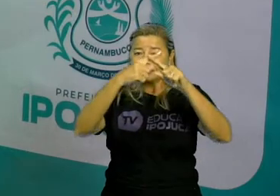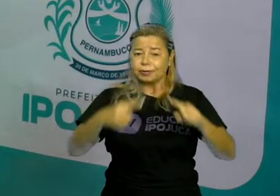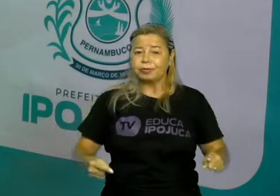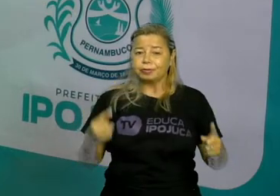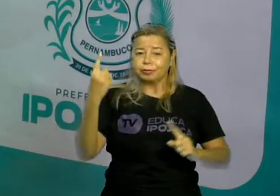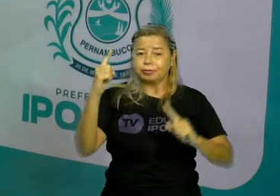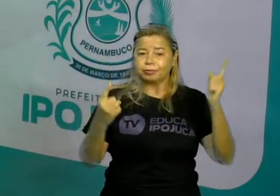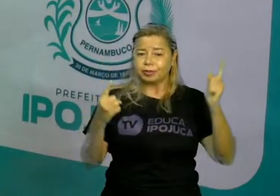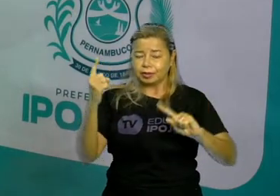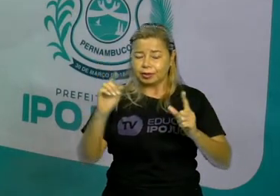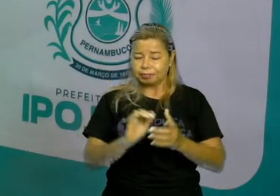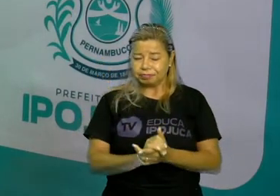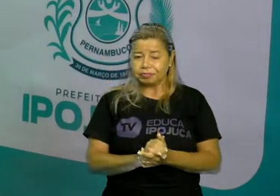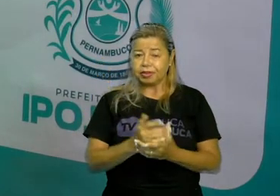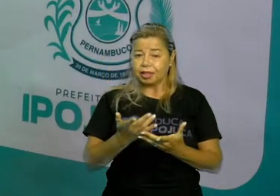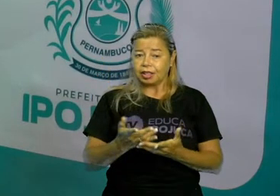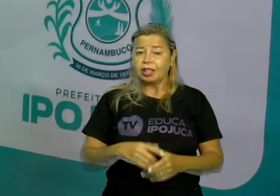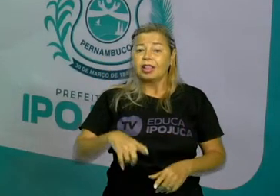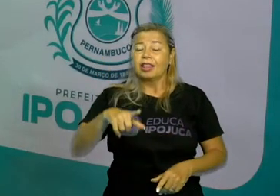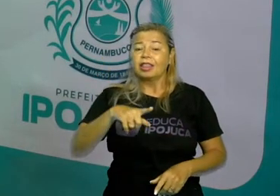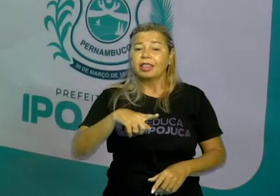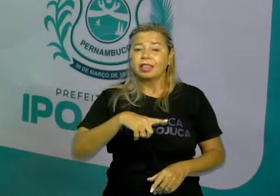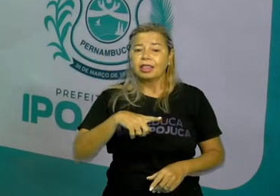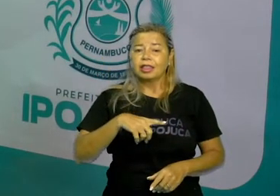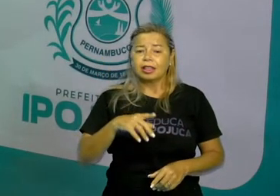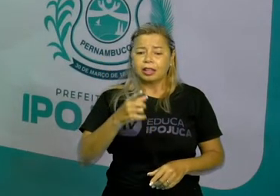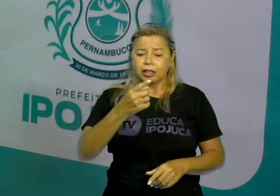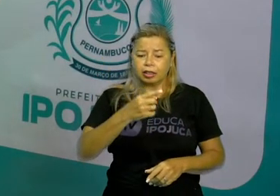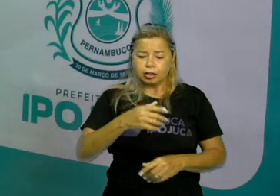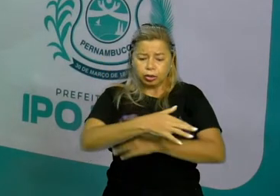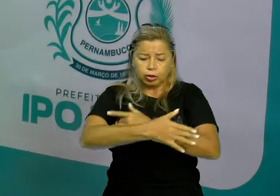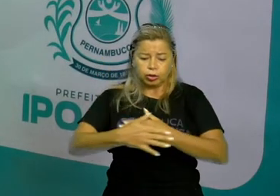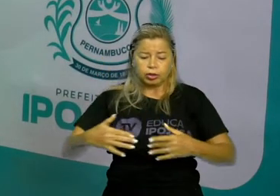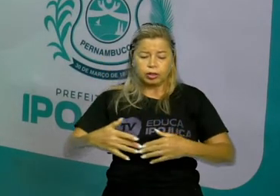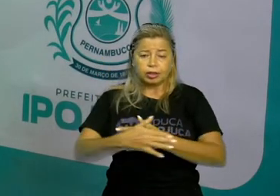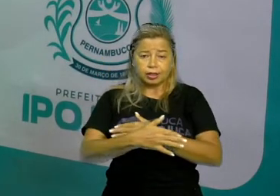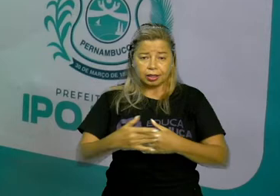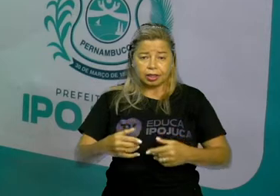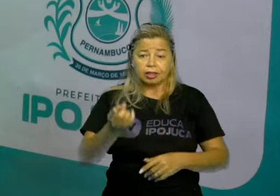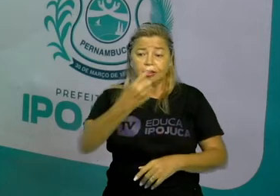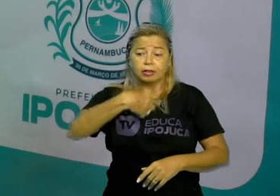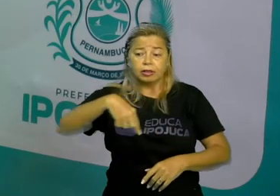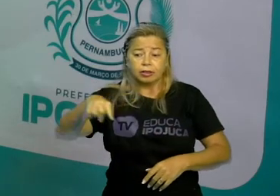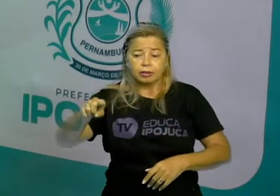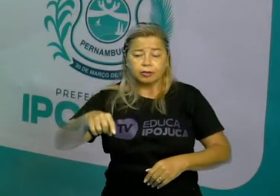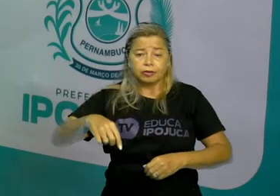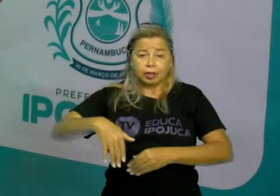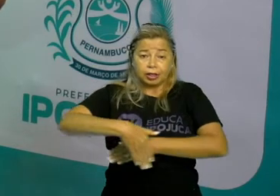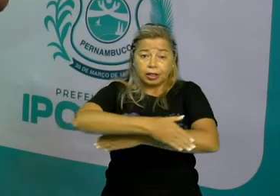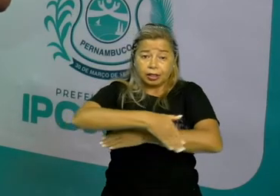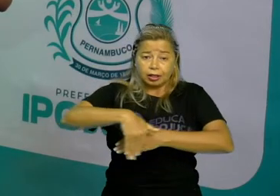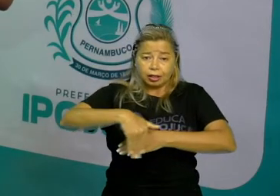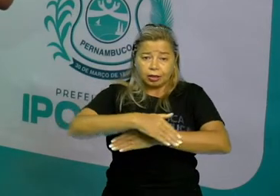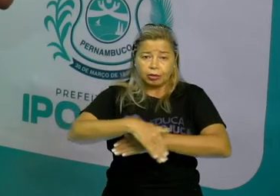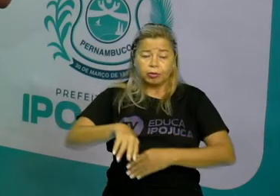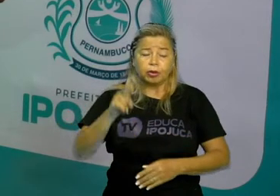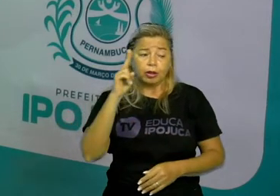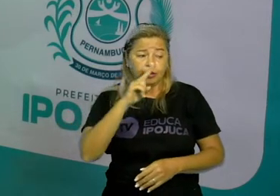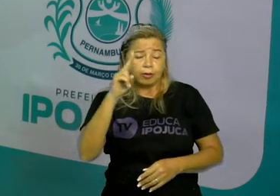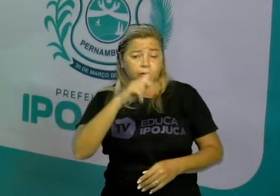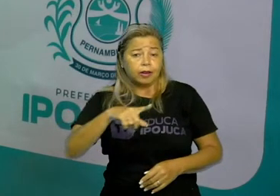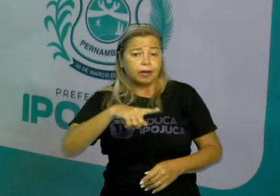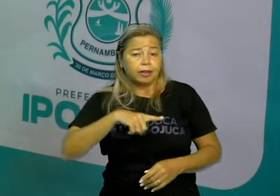tem três farmácias. Você vai sempre buscar o produto primeiro, o mais barato,